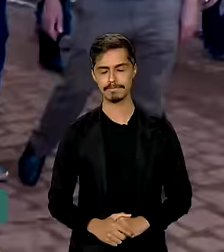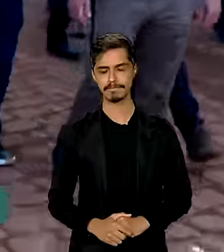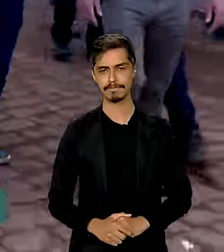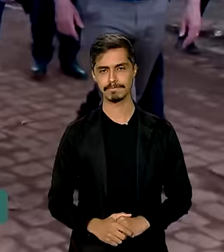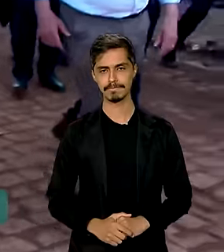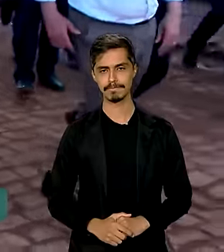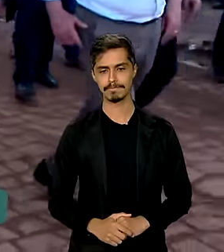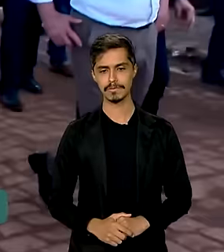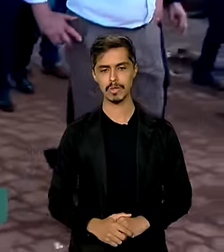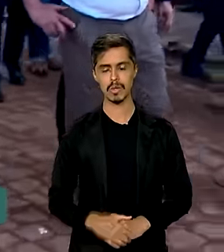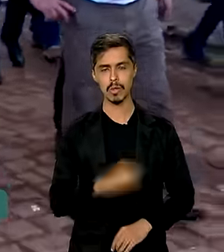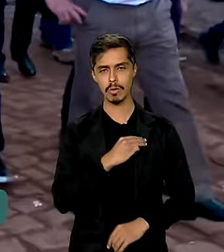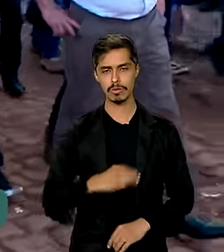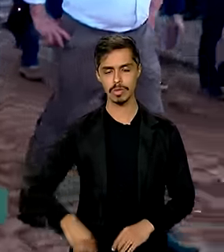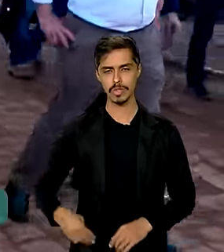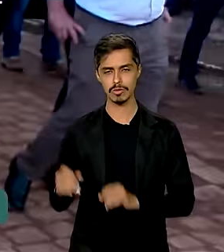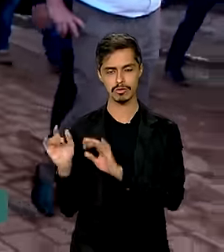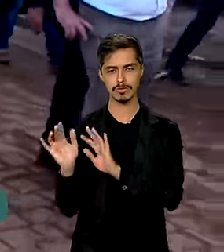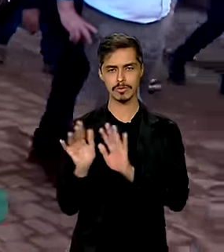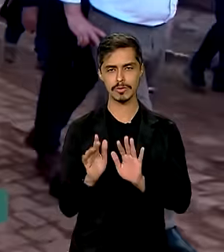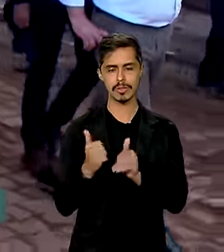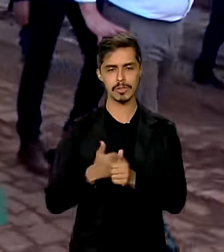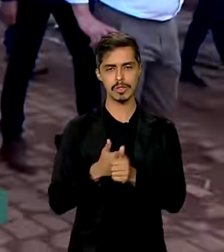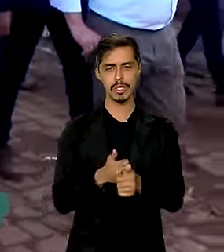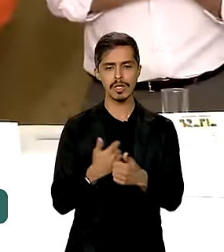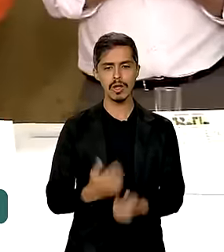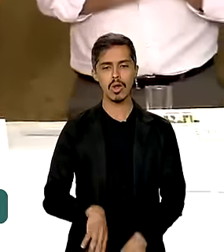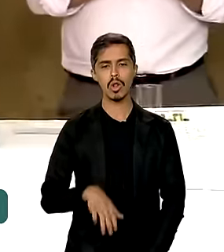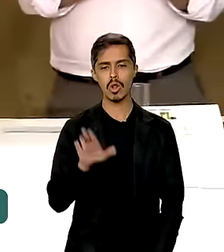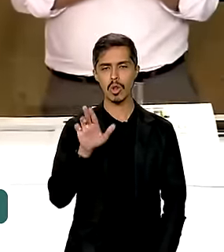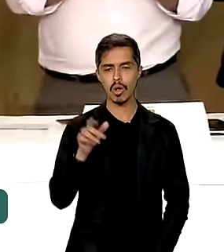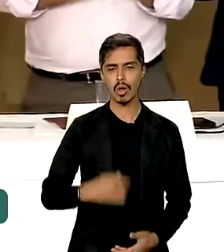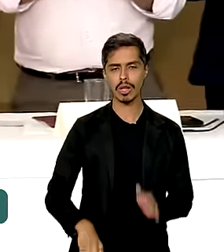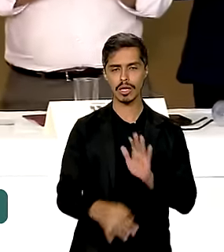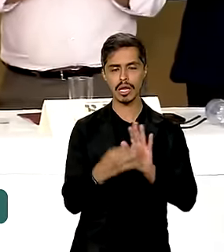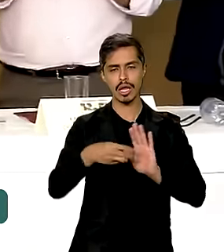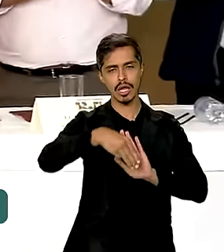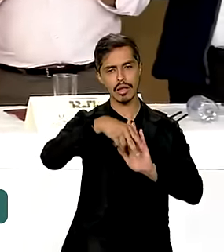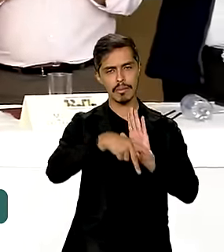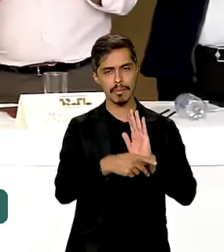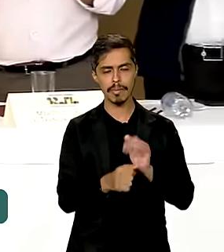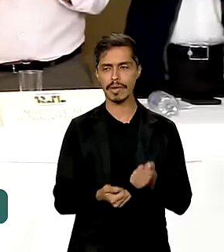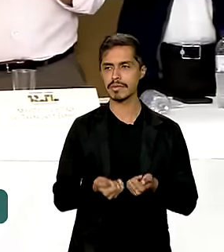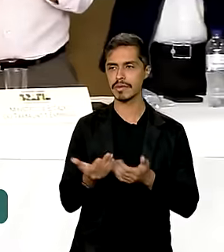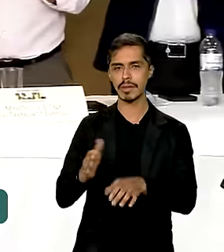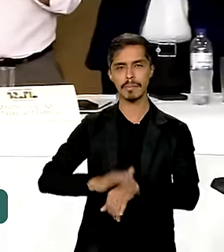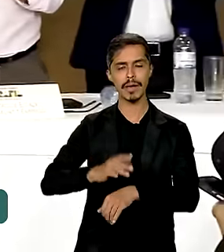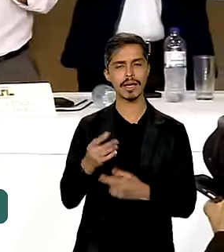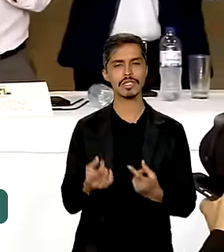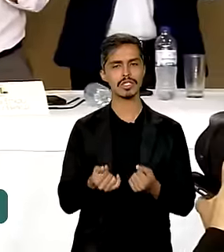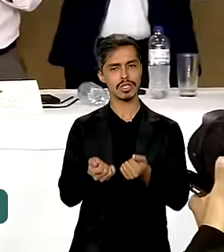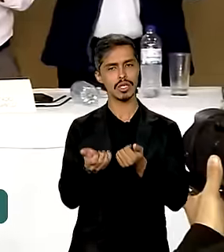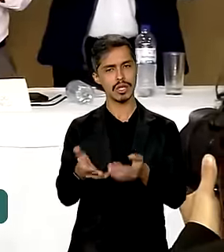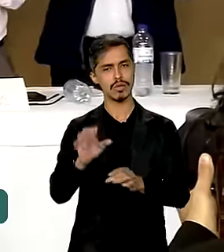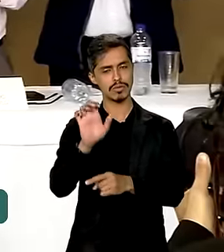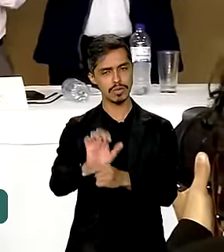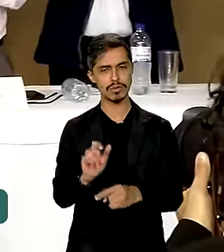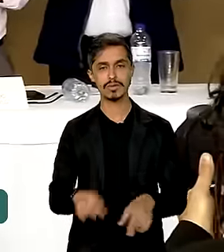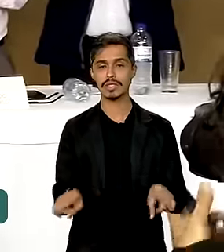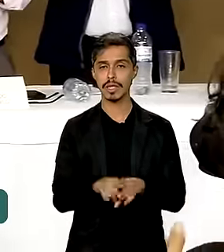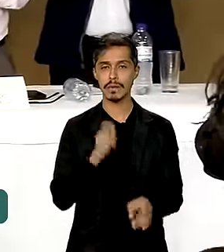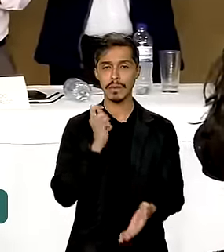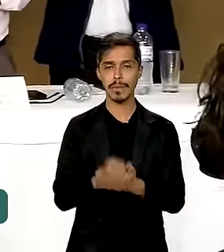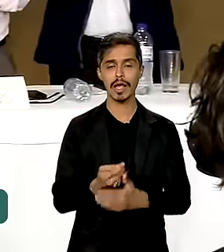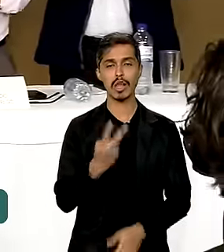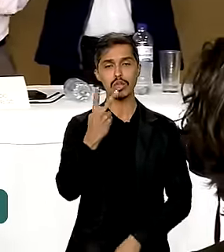Acompanhado dos ministros, Lula assinou medida provisória para destinar mais recursos para o estado. Entre elas, o pagamento